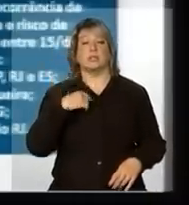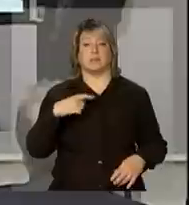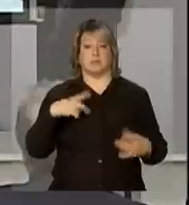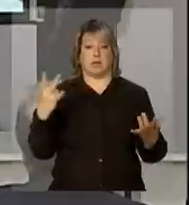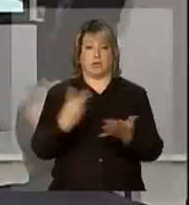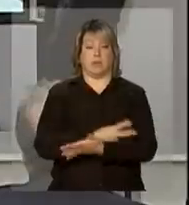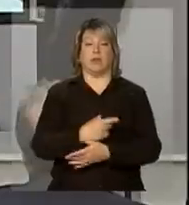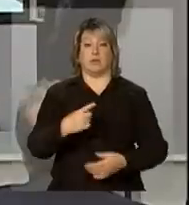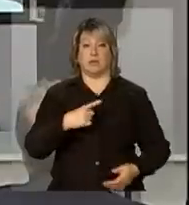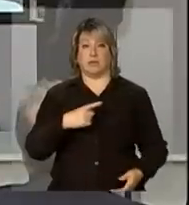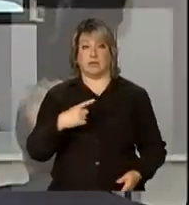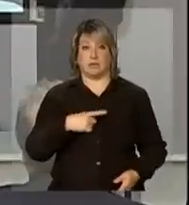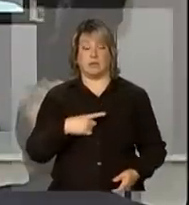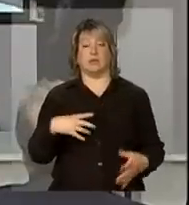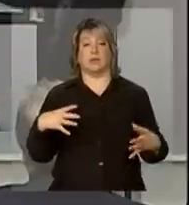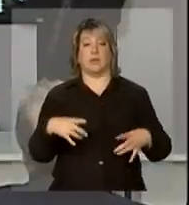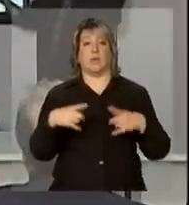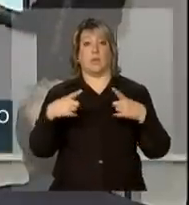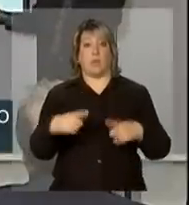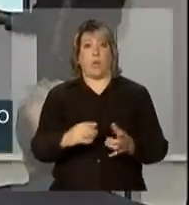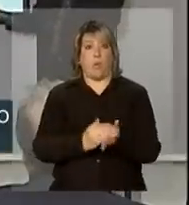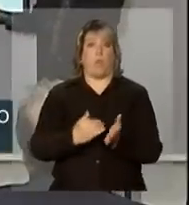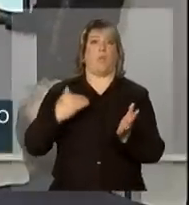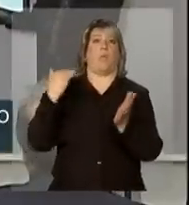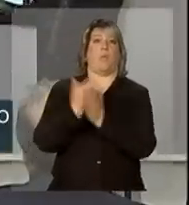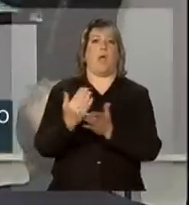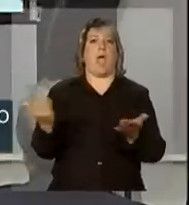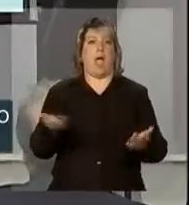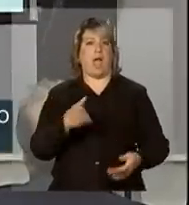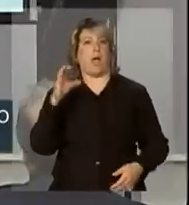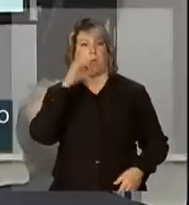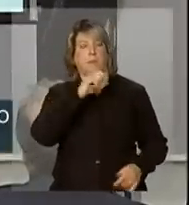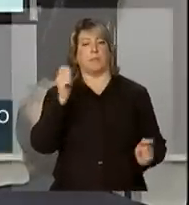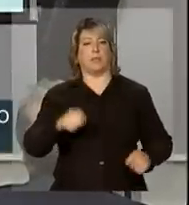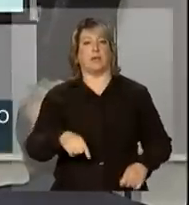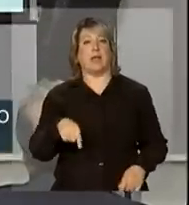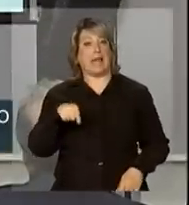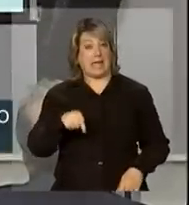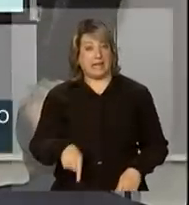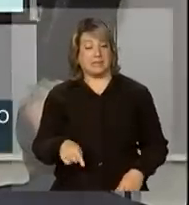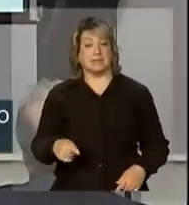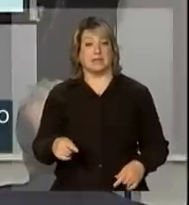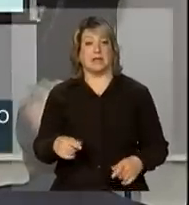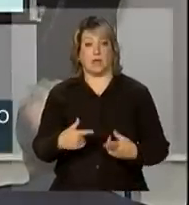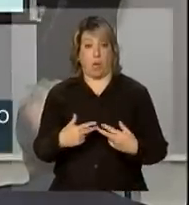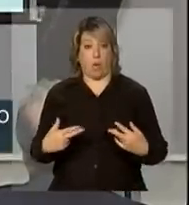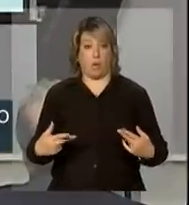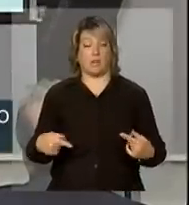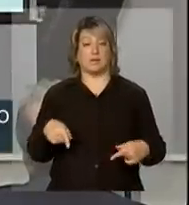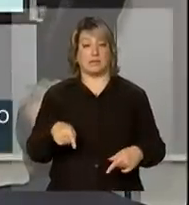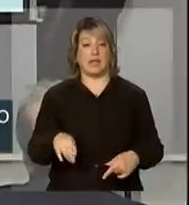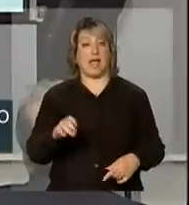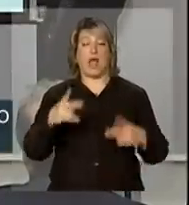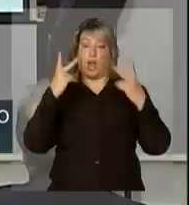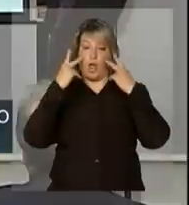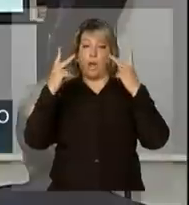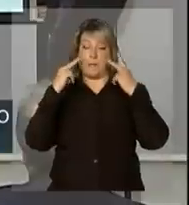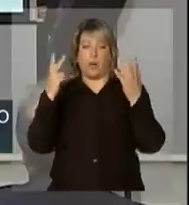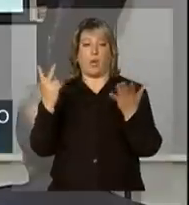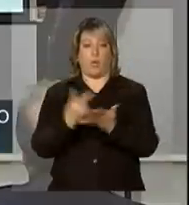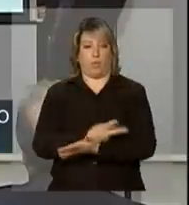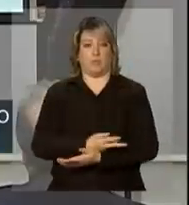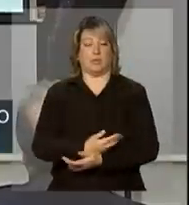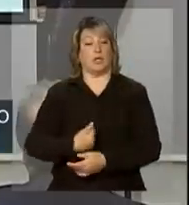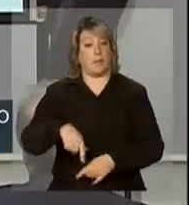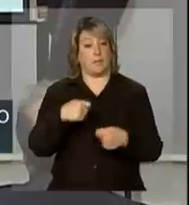67, onde teve 600 milímetros em 48 horas. Então, esse tipo de ocorrência, ela é normal de acontecer.